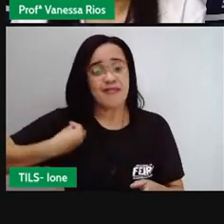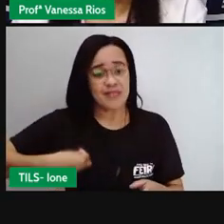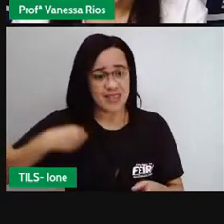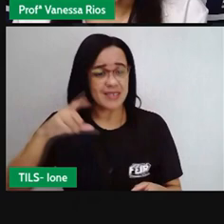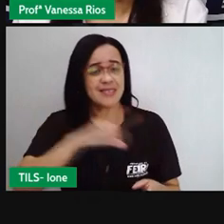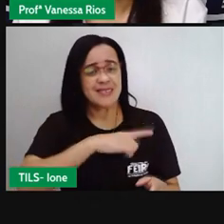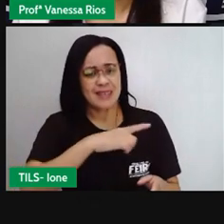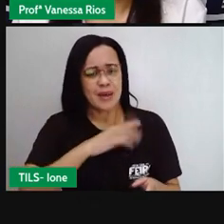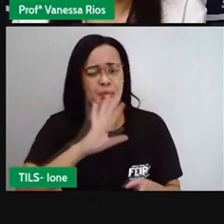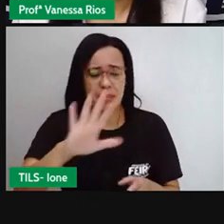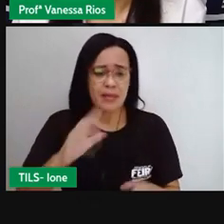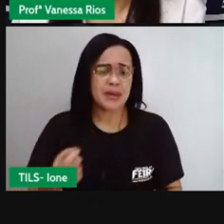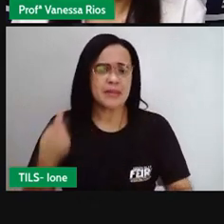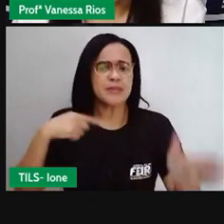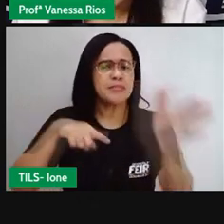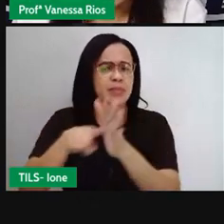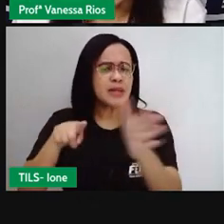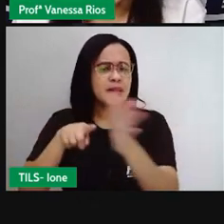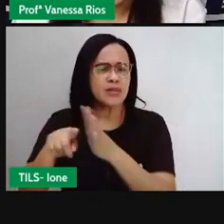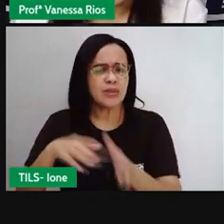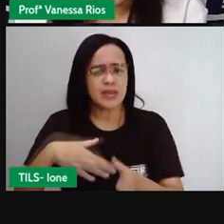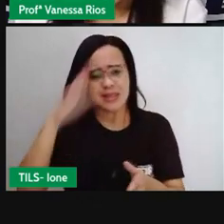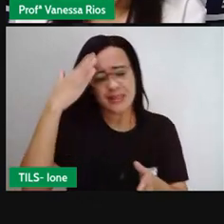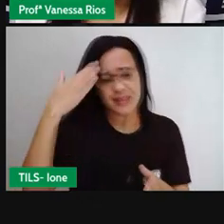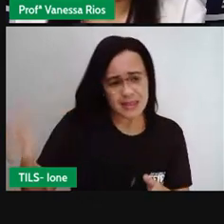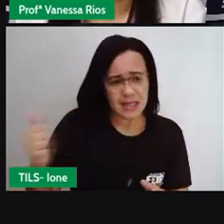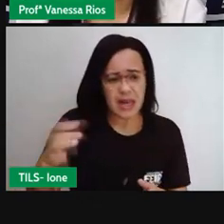aí você sabe o que é um ângulo?